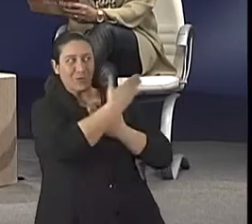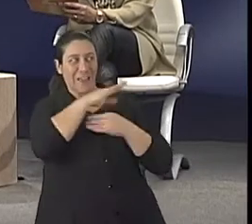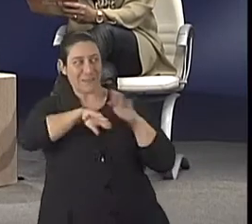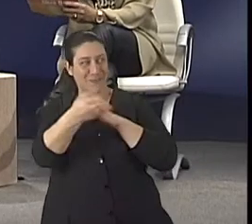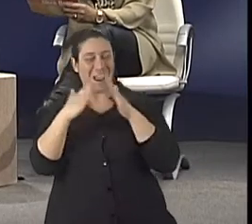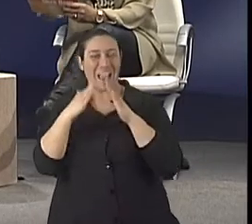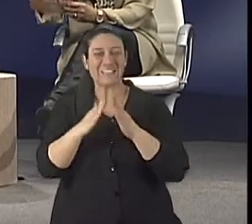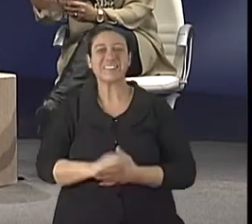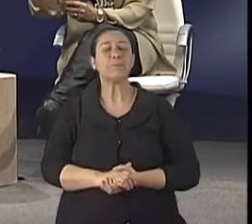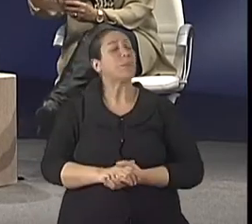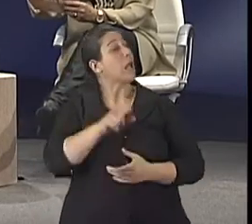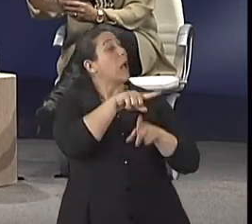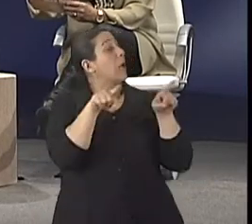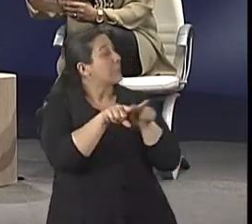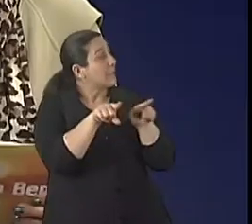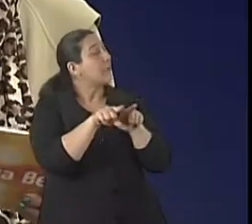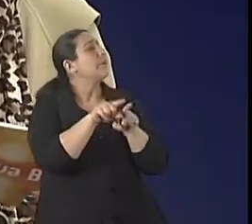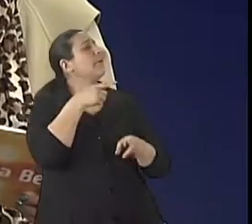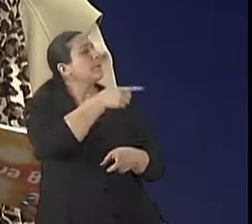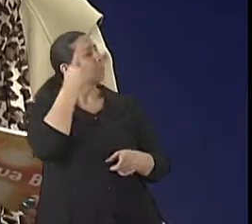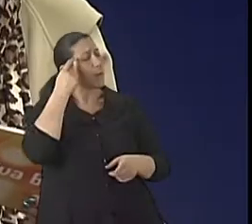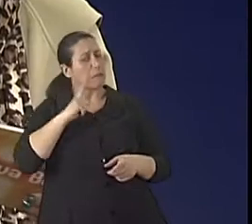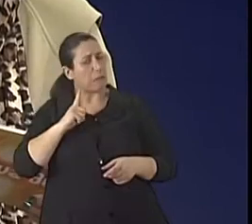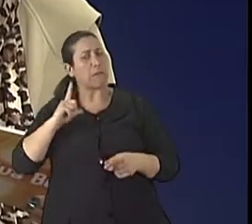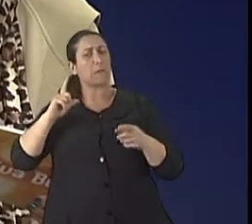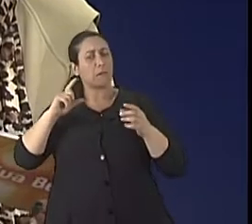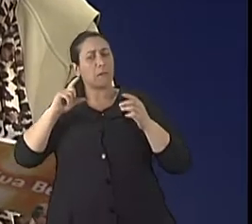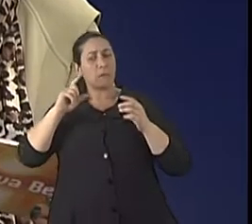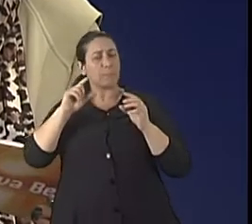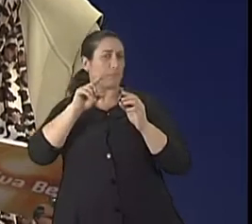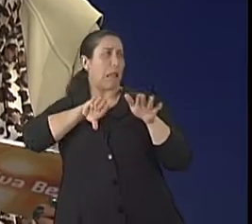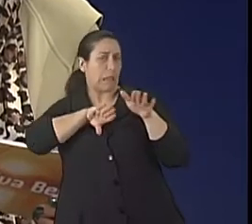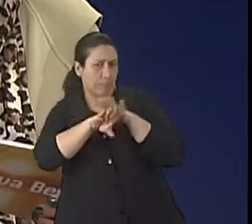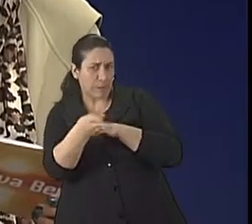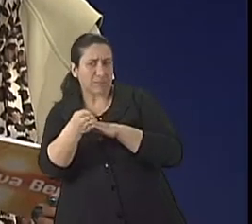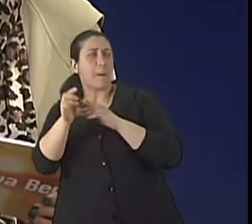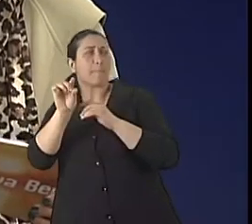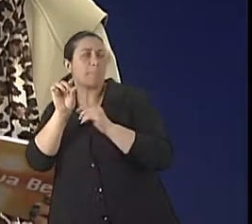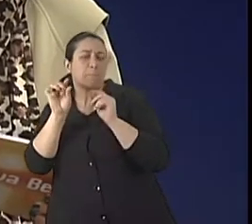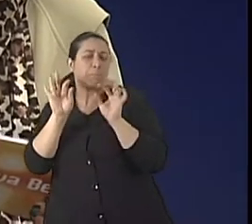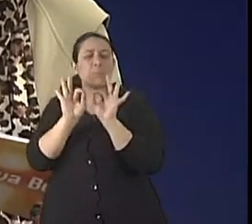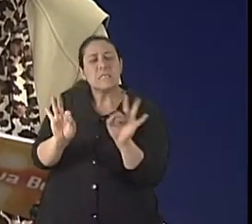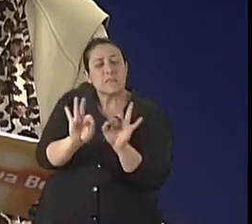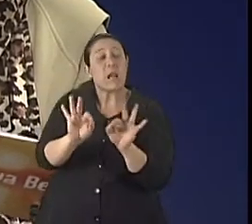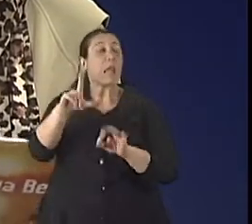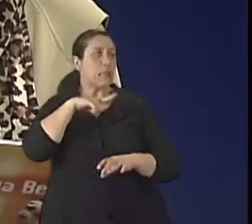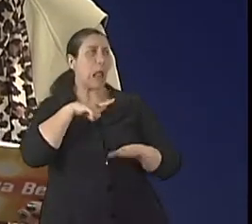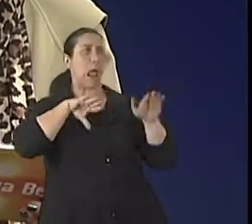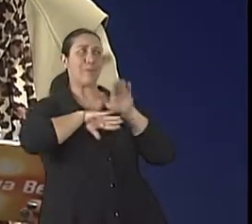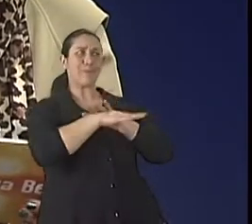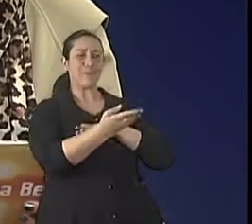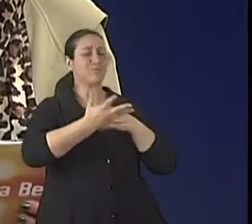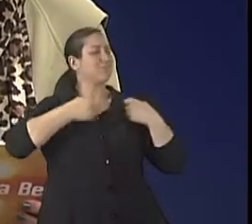E a gente notou também que são pequenas e que são grandes adaptações, entre aspas, para aquele idoso. Os idosos, agora